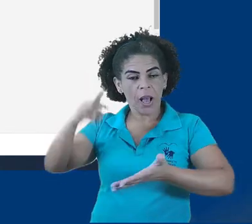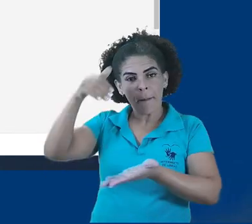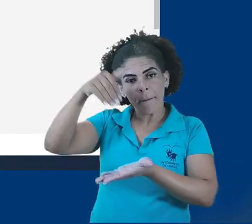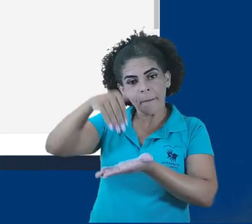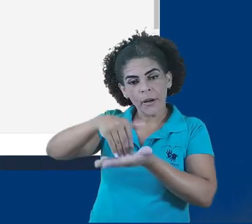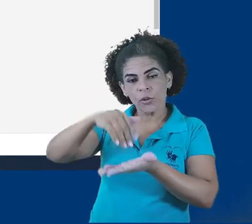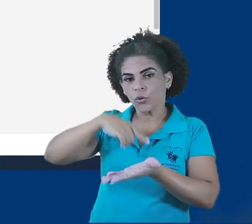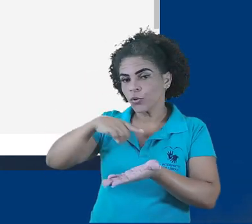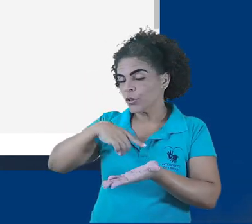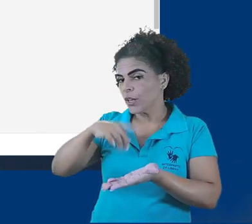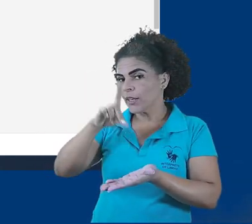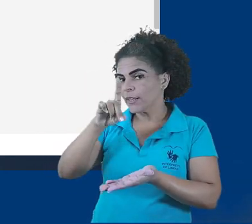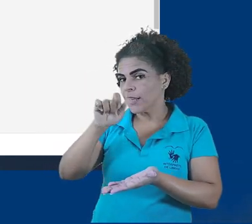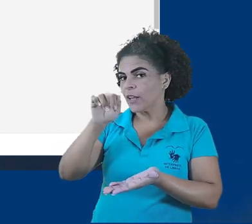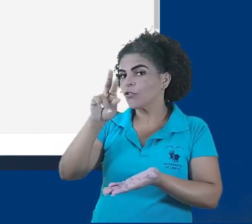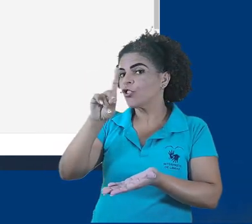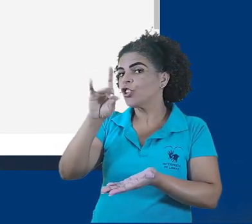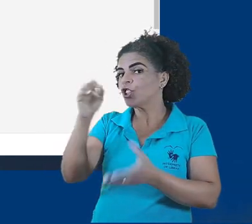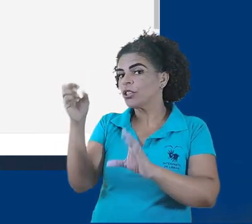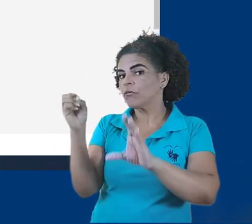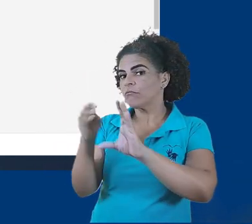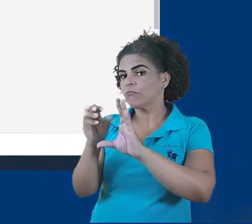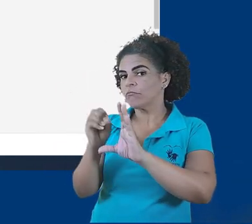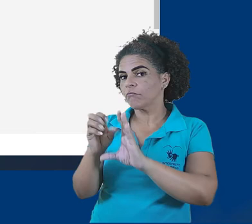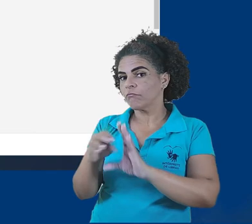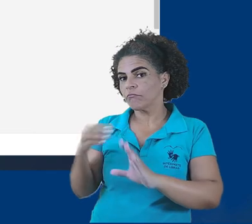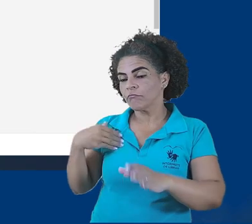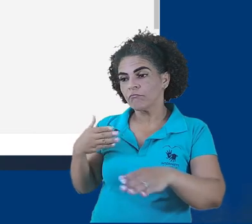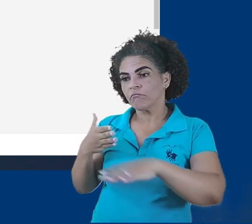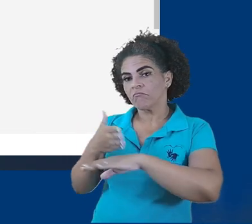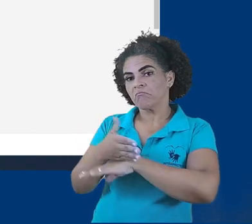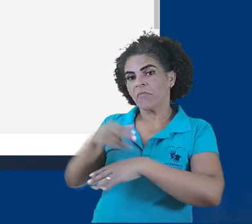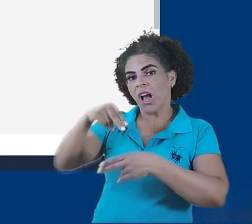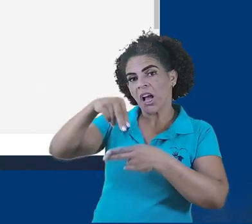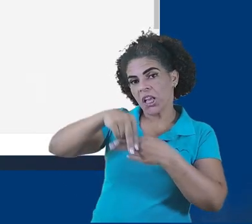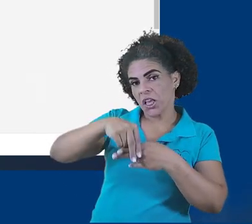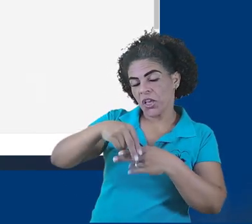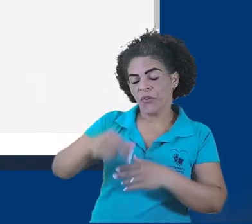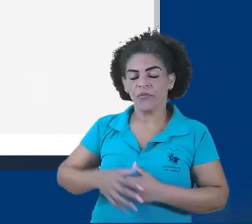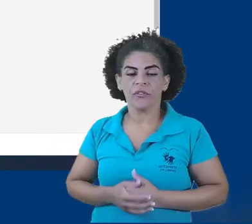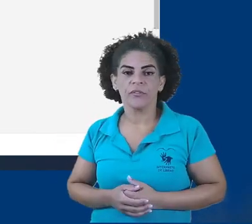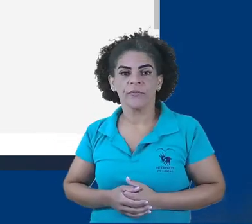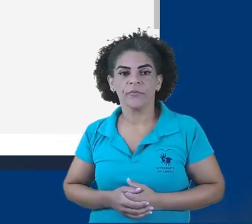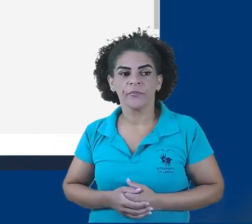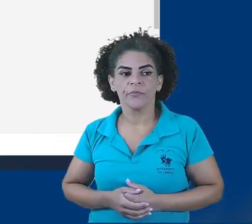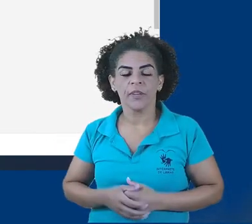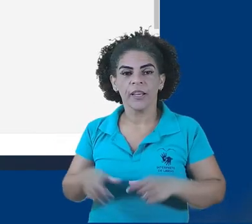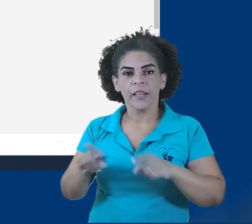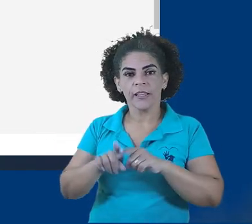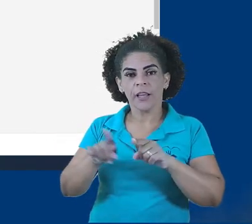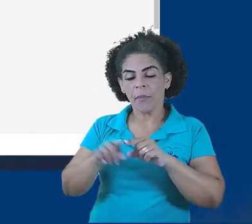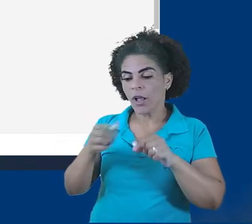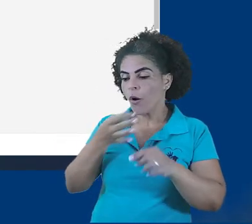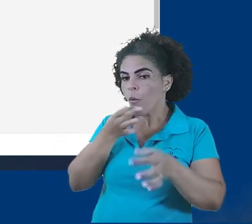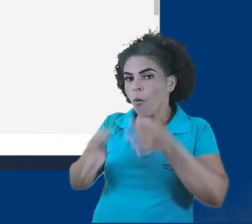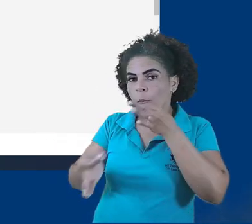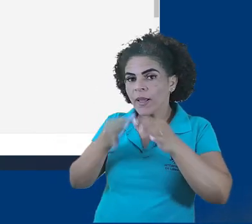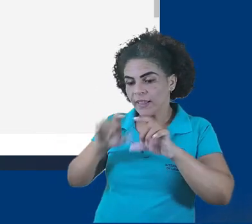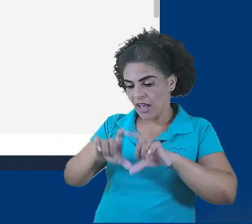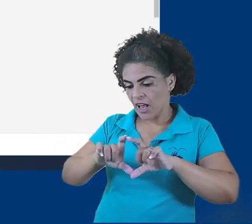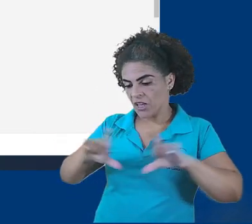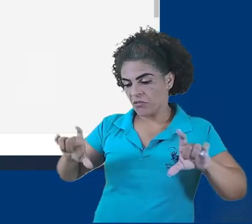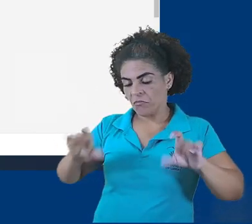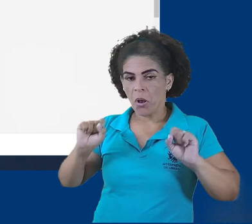abaixo tem o dado sobre o envio da tarefa, acesso ao arquivo que foi enviado, uma seção de